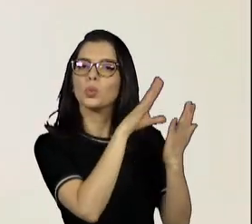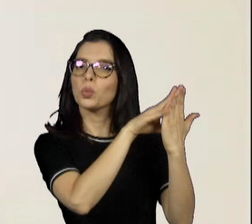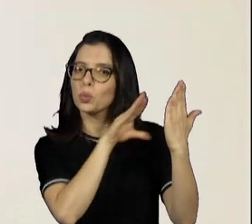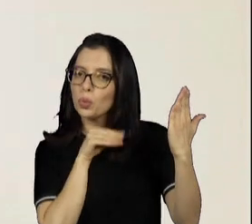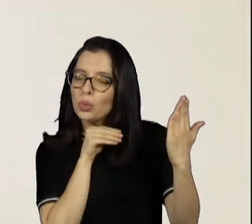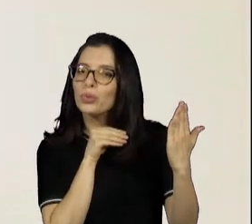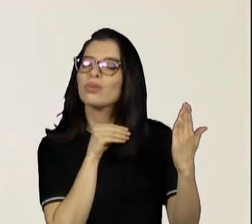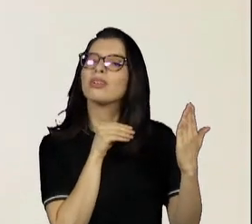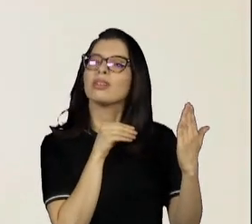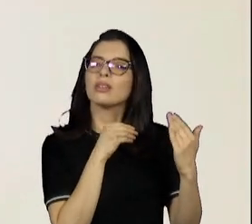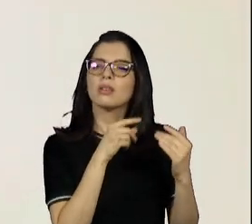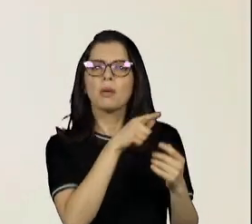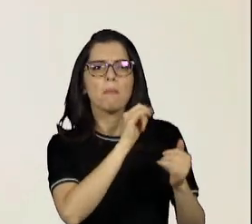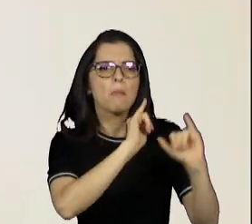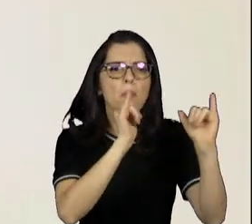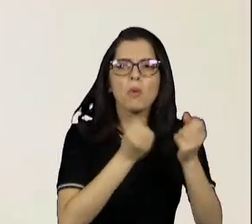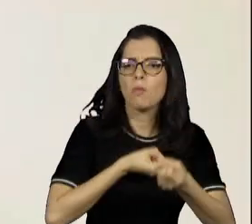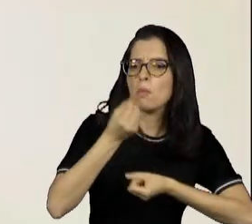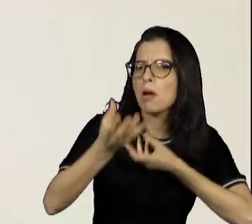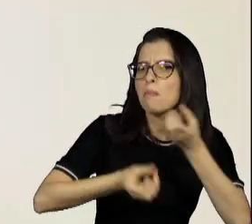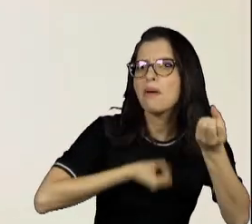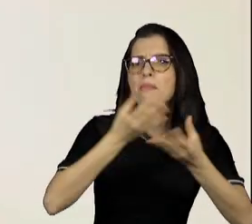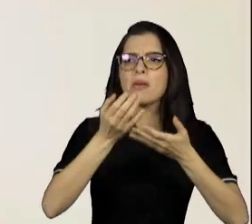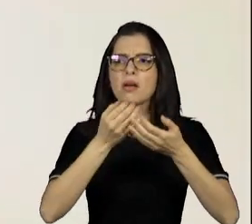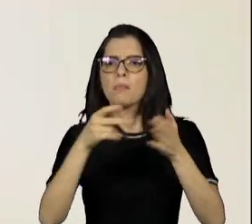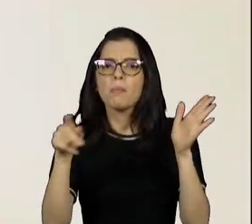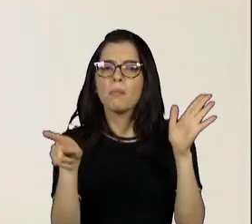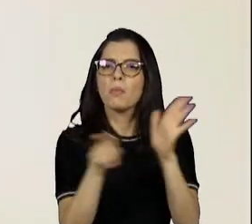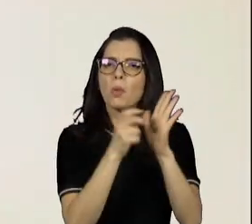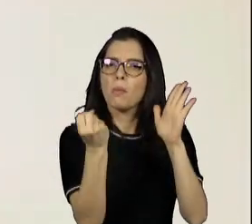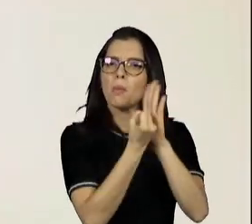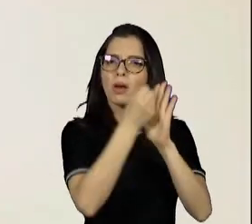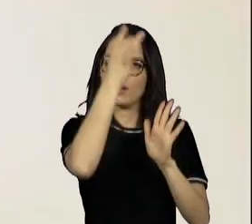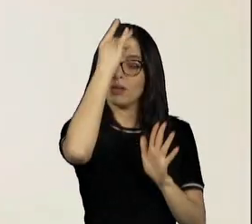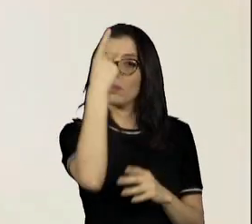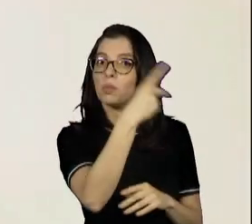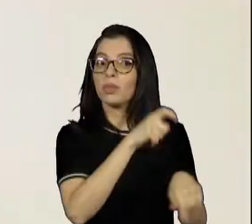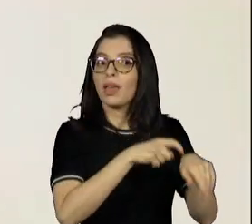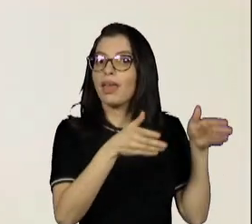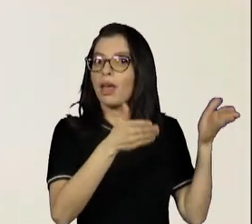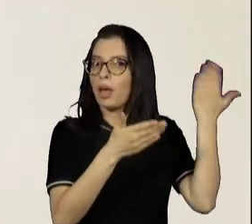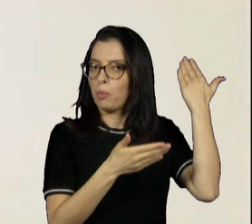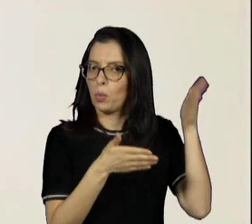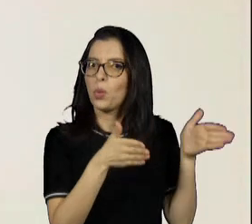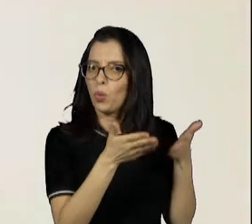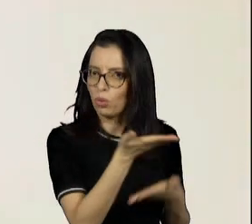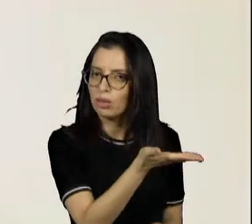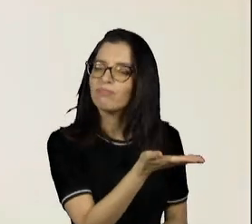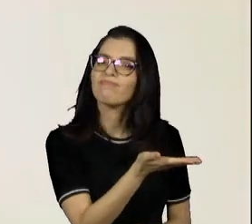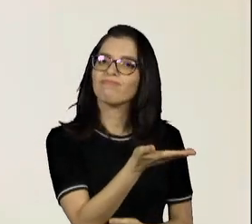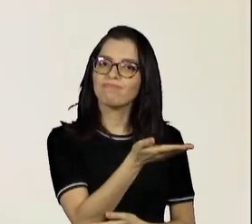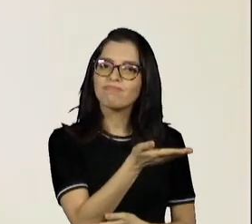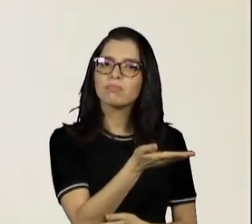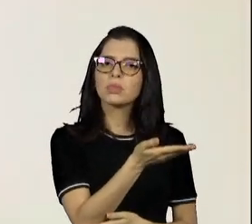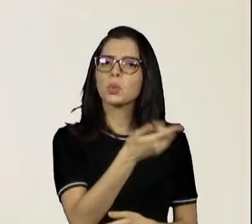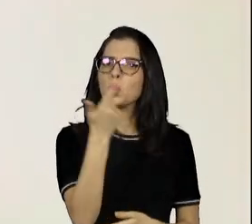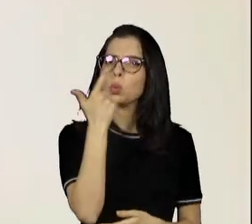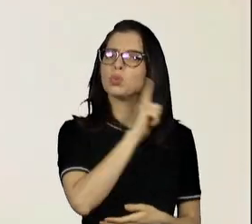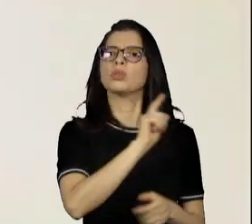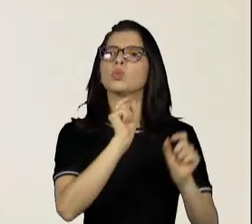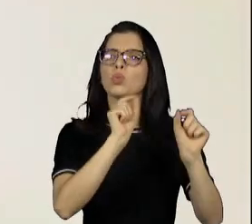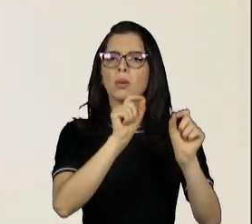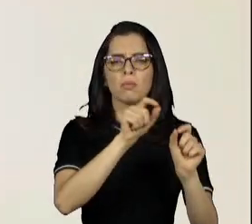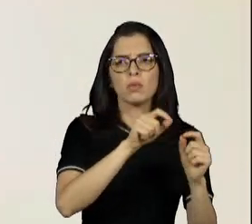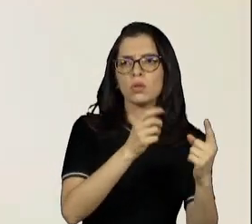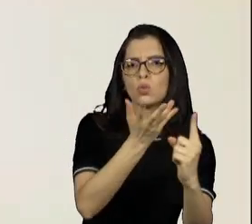dele se expressar, ele marcou uma época. Ele conseguiu fazer com que as pessoas